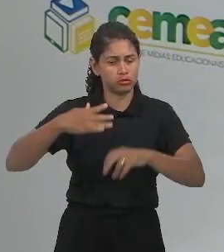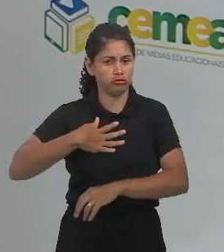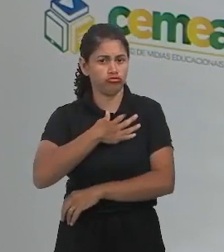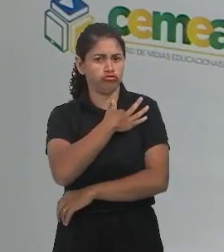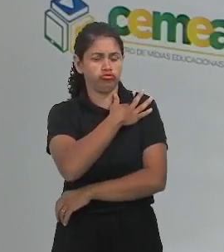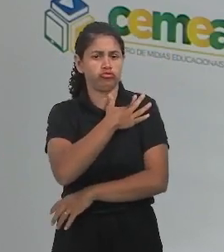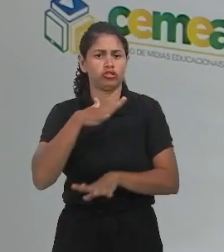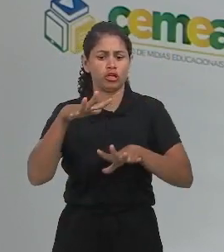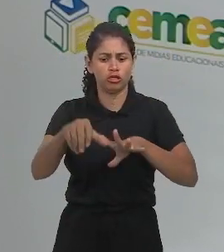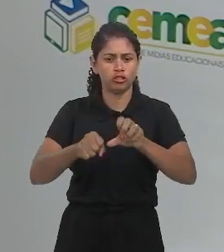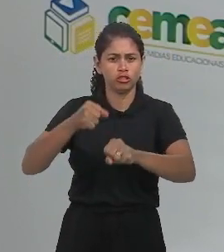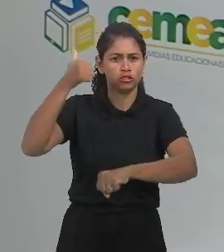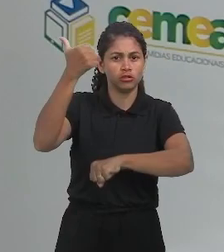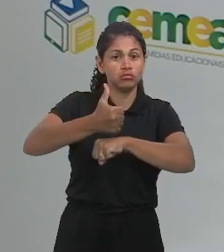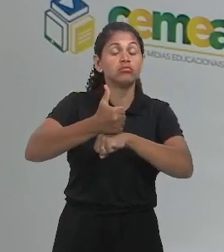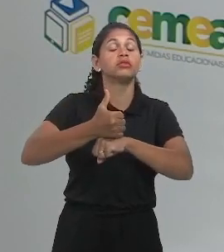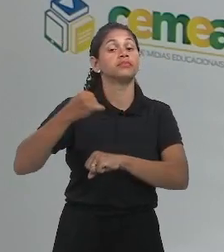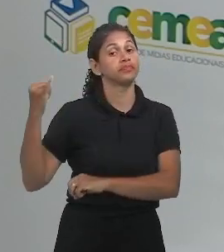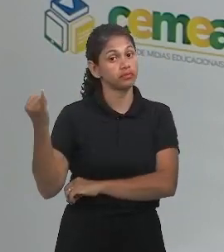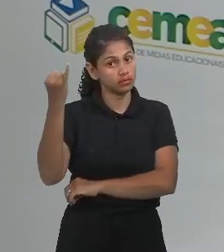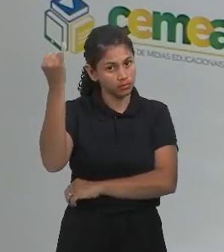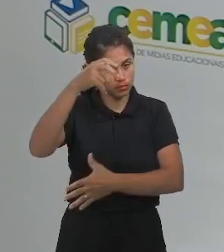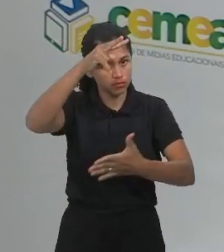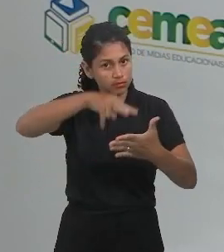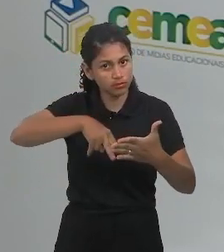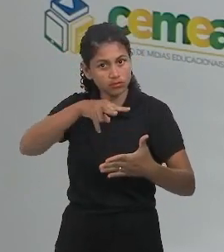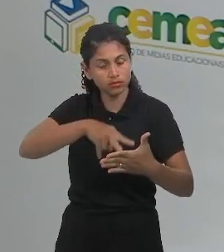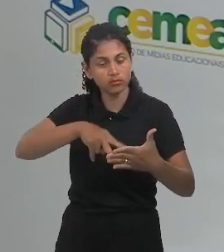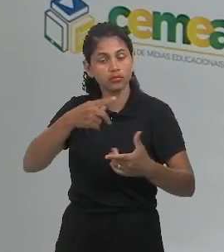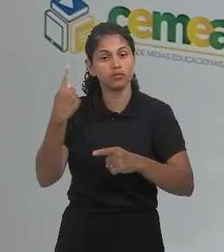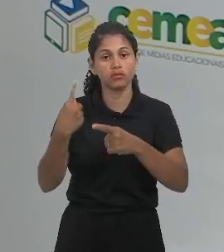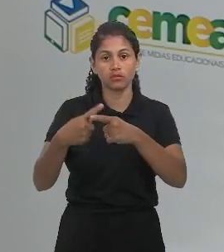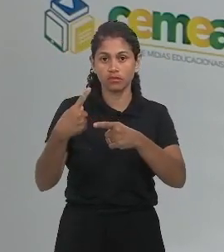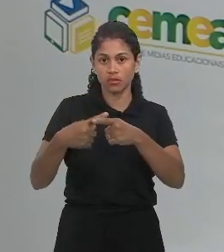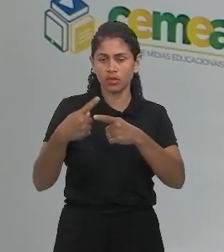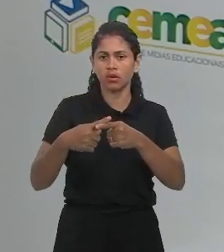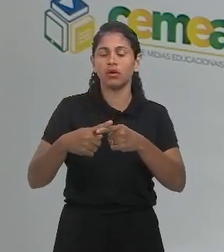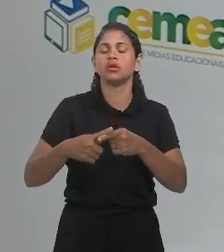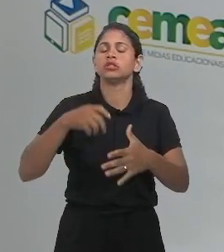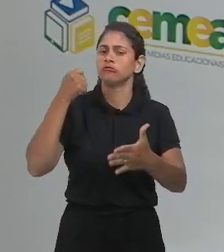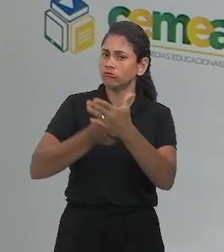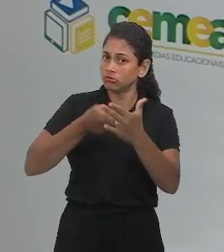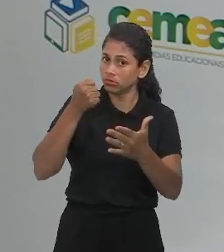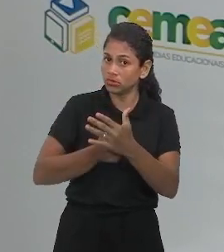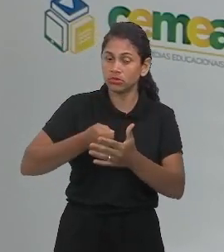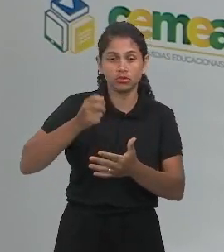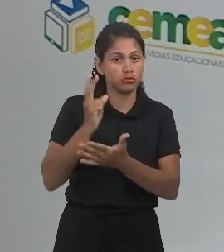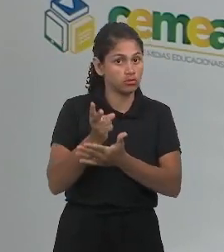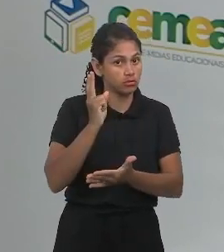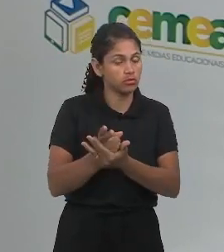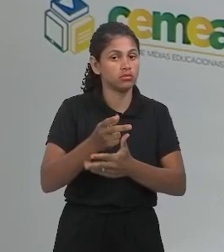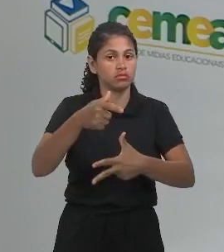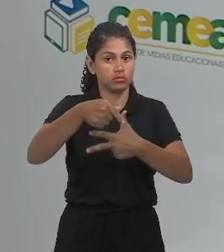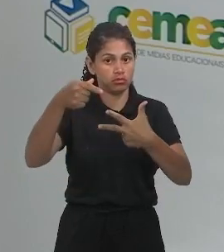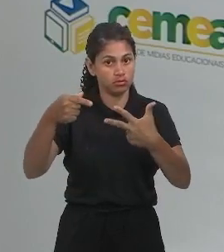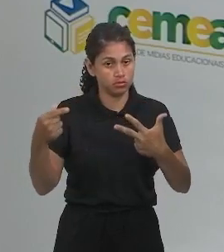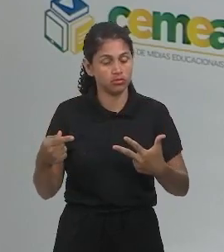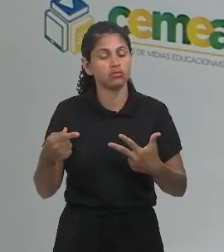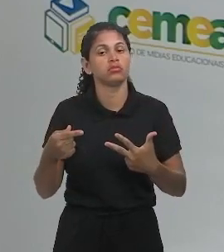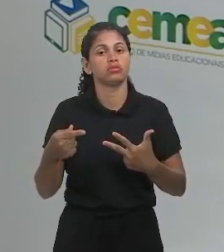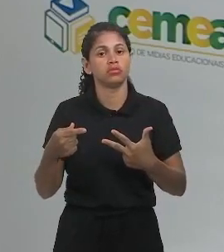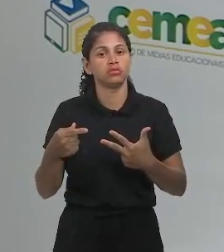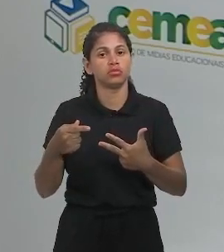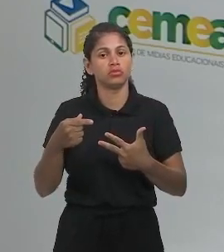militar é muito importante, é importante que você leia sobre, porque todos os anos cai no Enem. Então, os